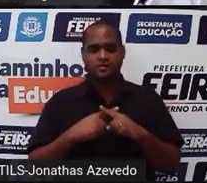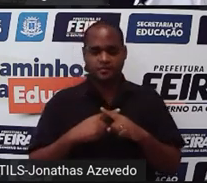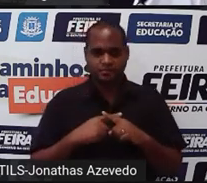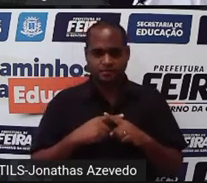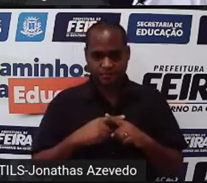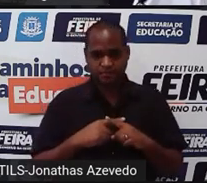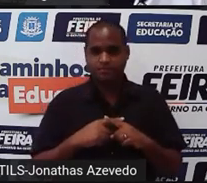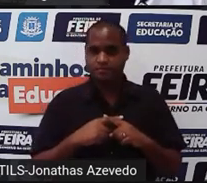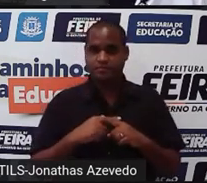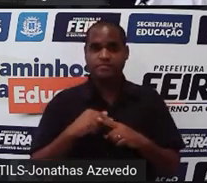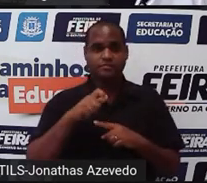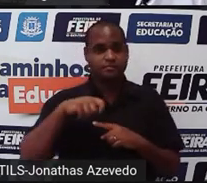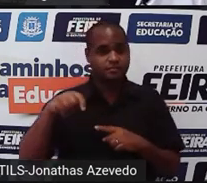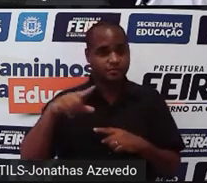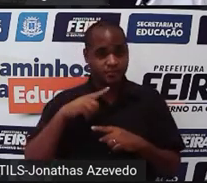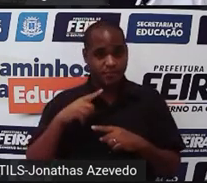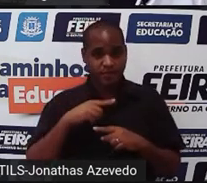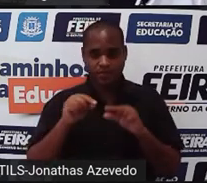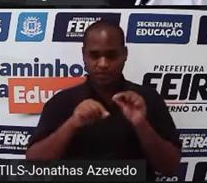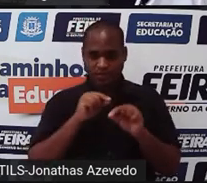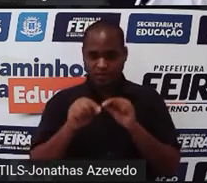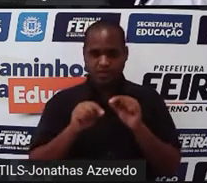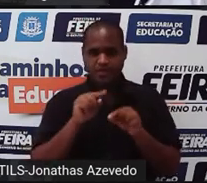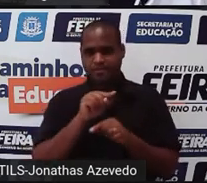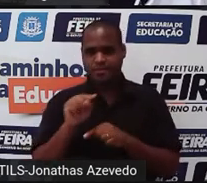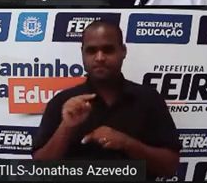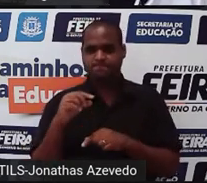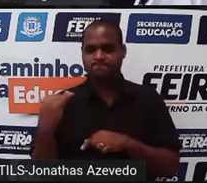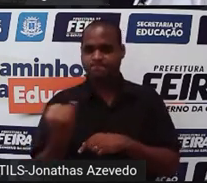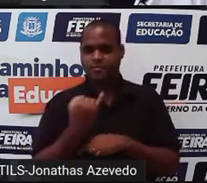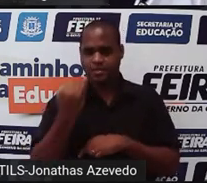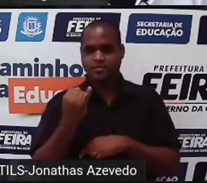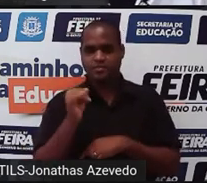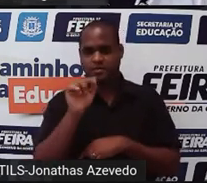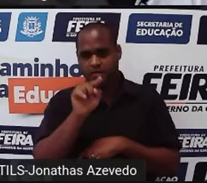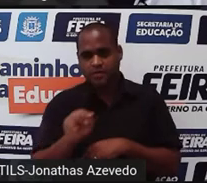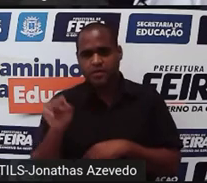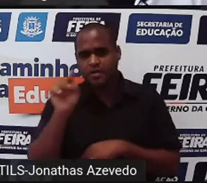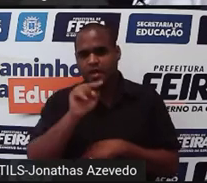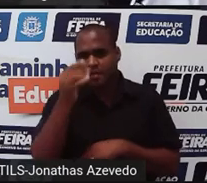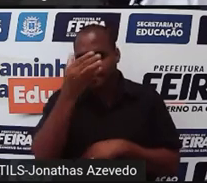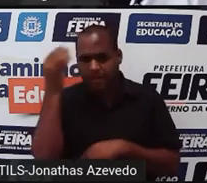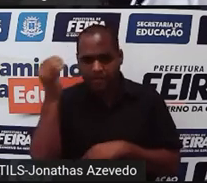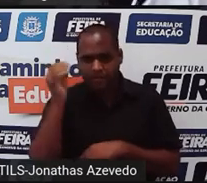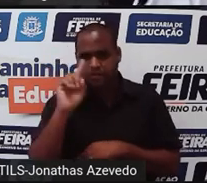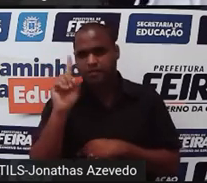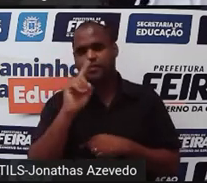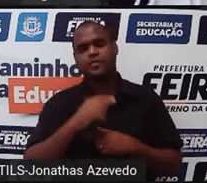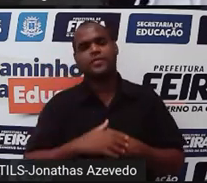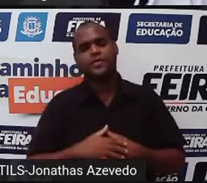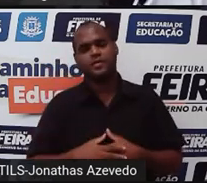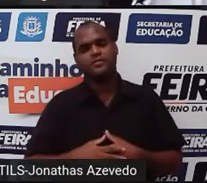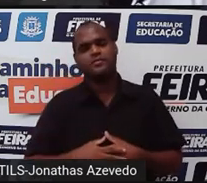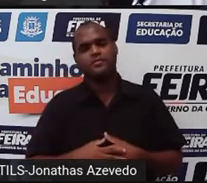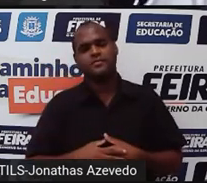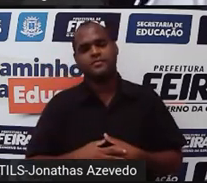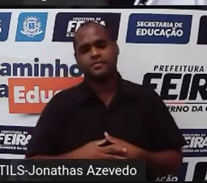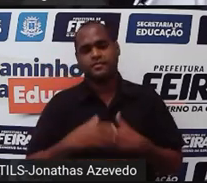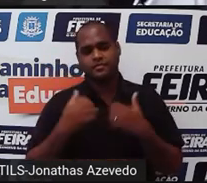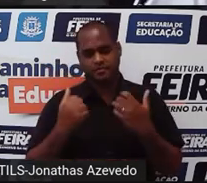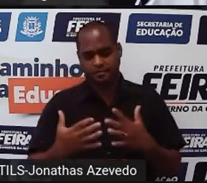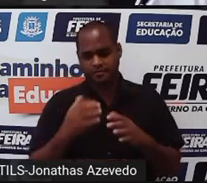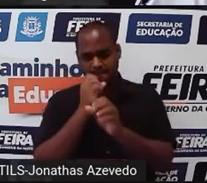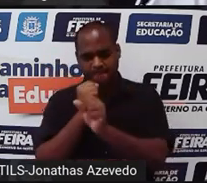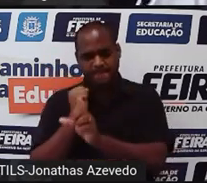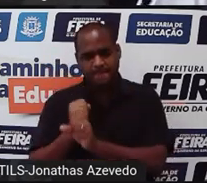forma de escrever. Eu vou grifar isso aqui porque isso aqui importante. Eu vou circular para eu não perder isso de vista. A quantidade